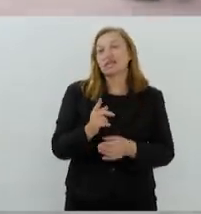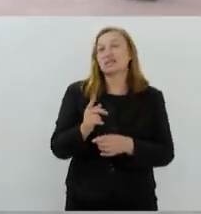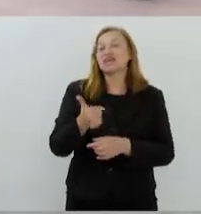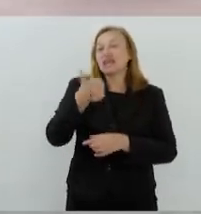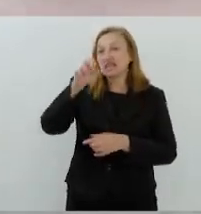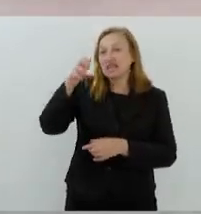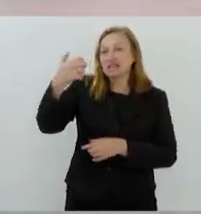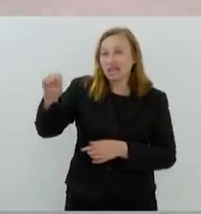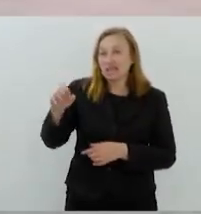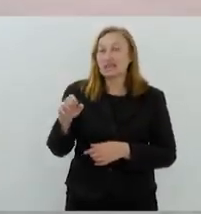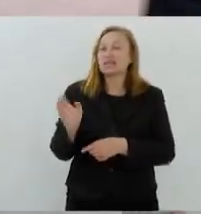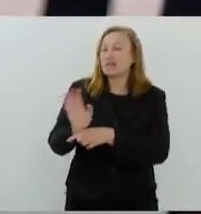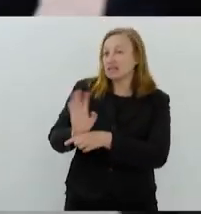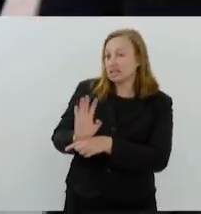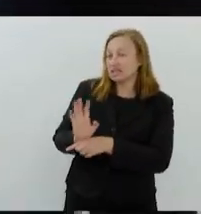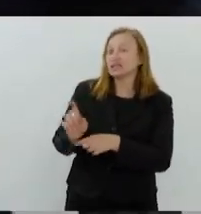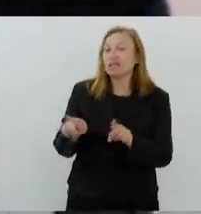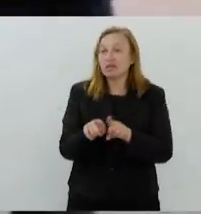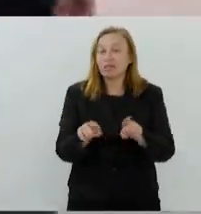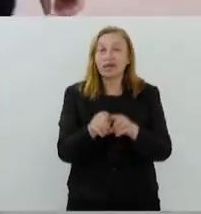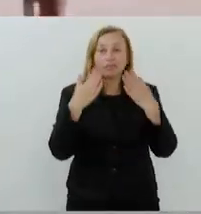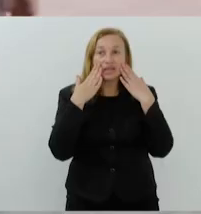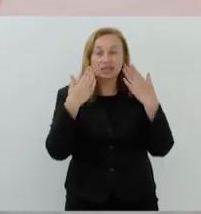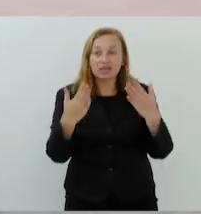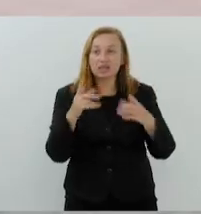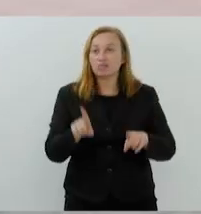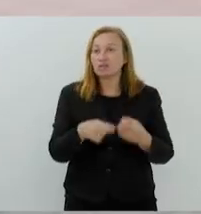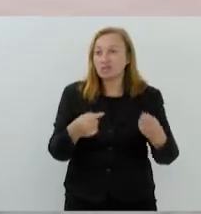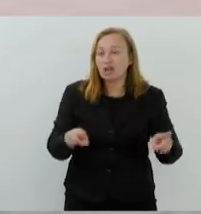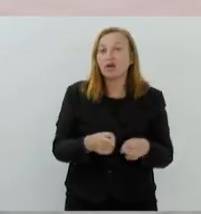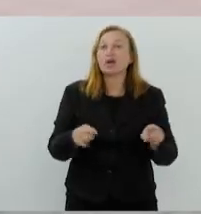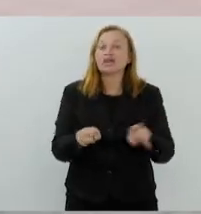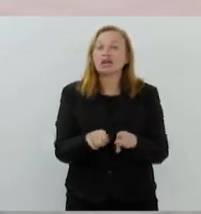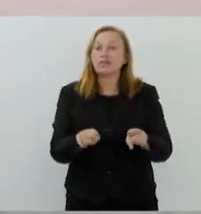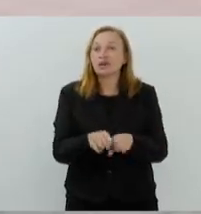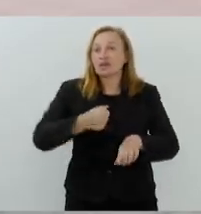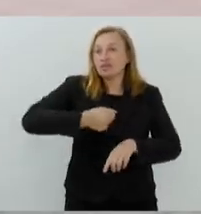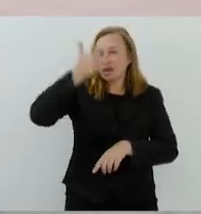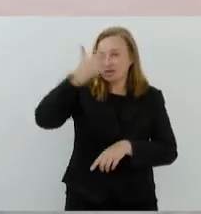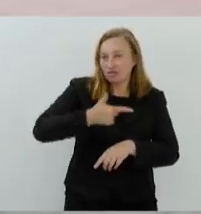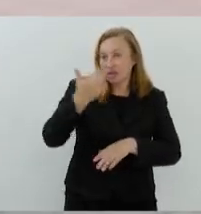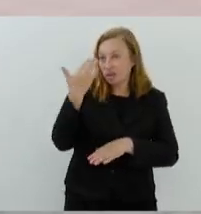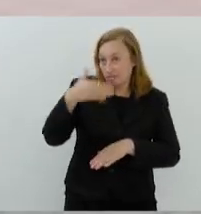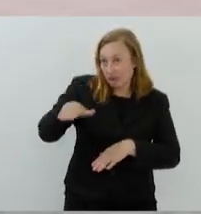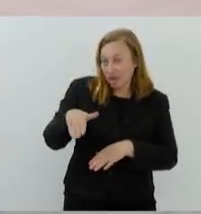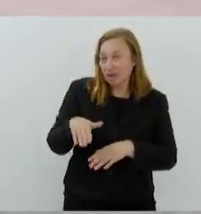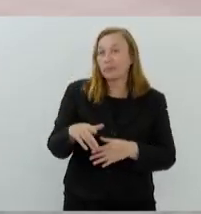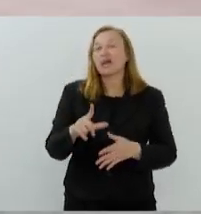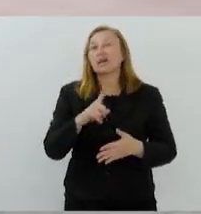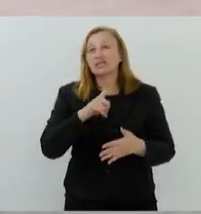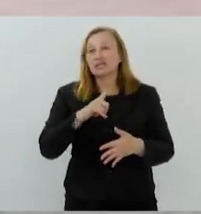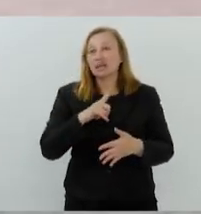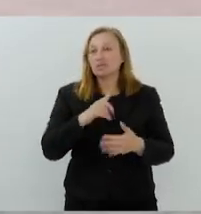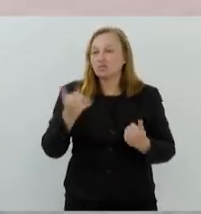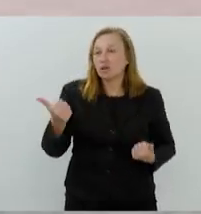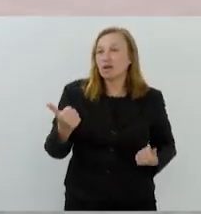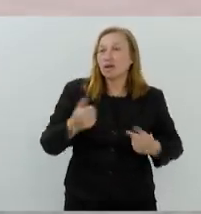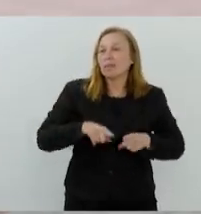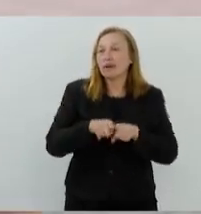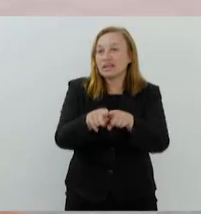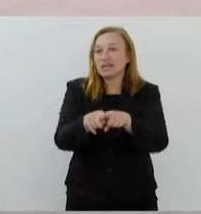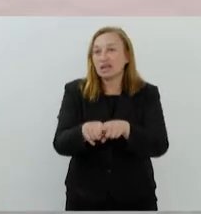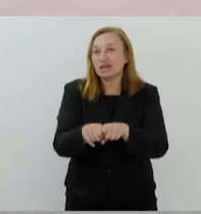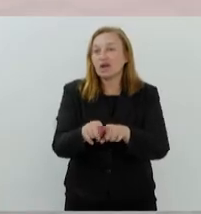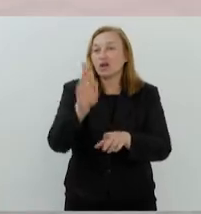quinzenalmente as apresentações musicais. Além disso, ao meio dia e meia, nós temos uma parceria com a Unirio,